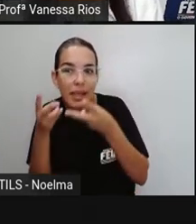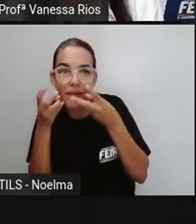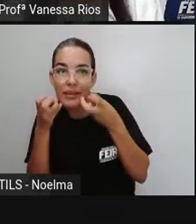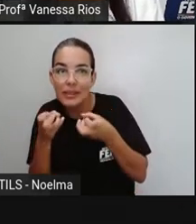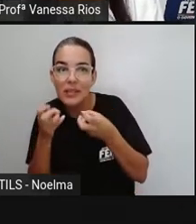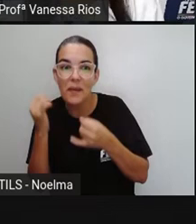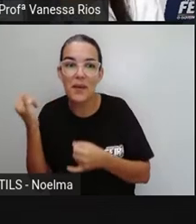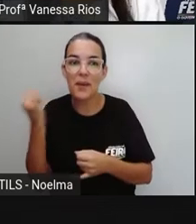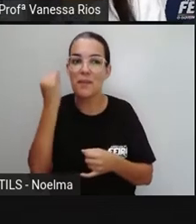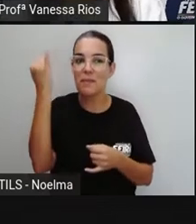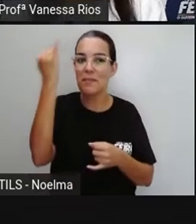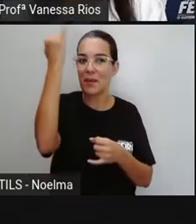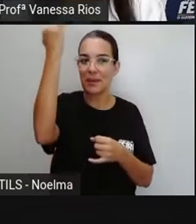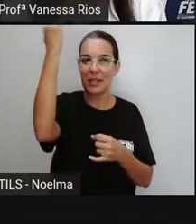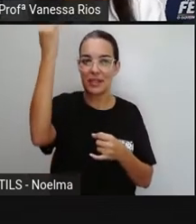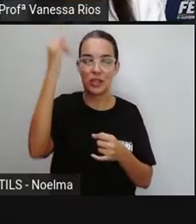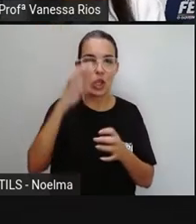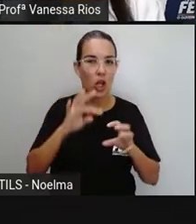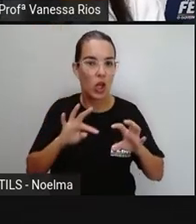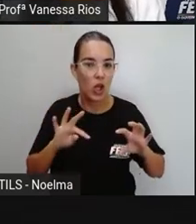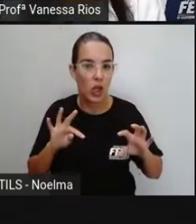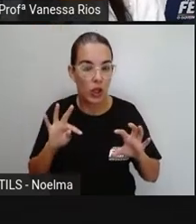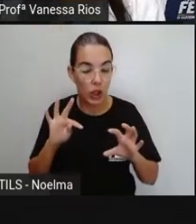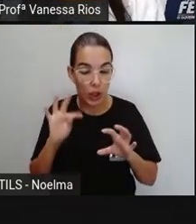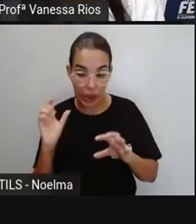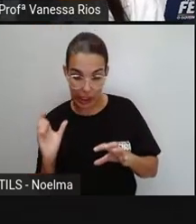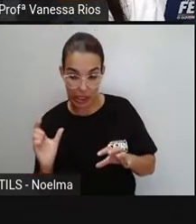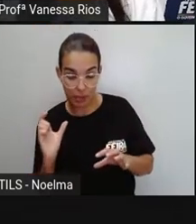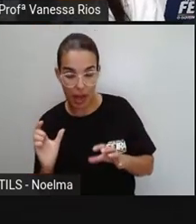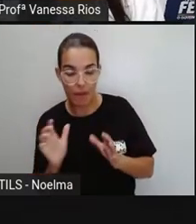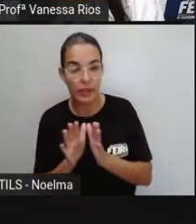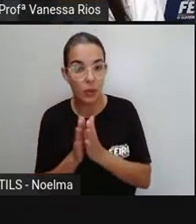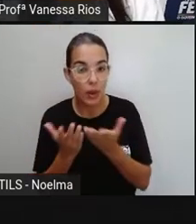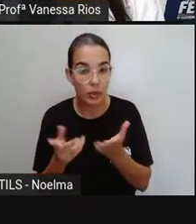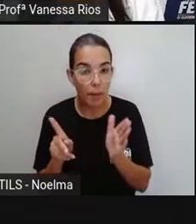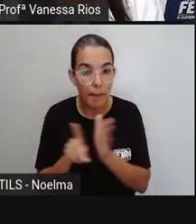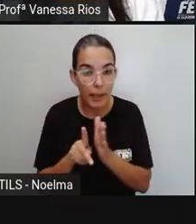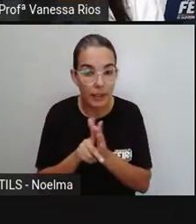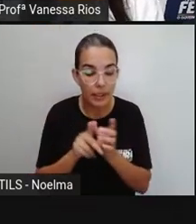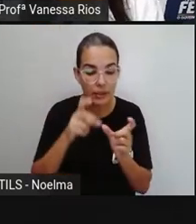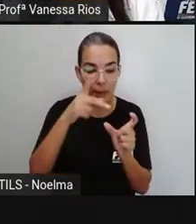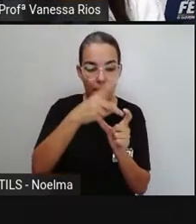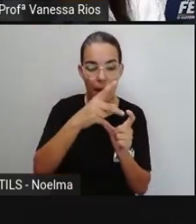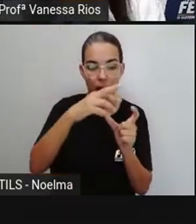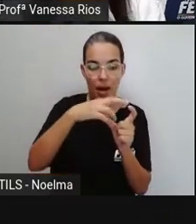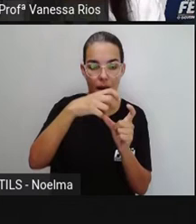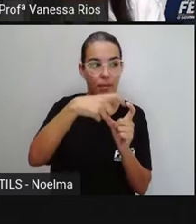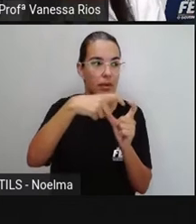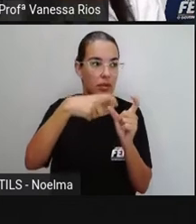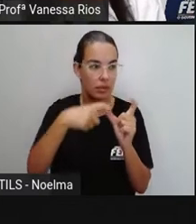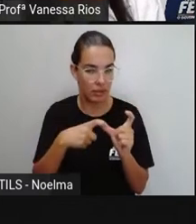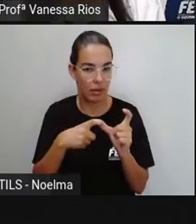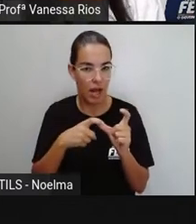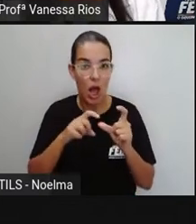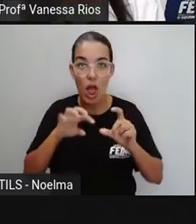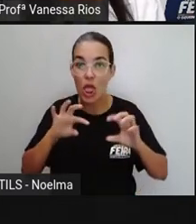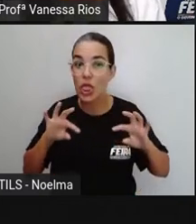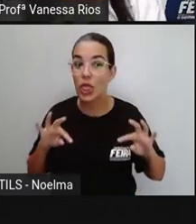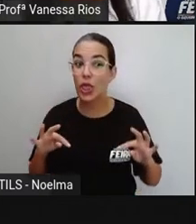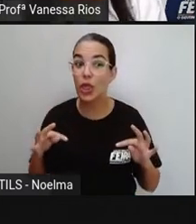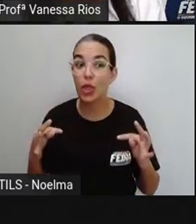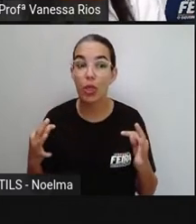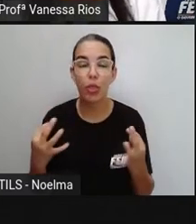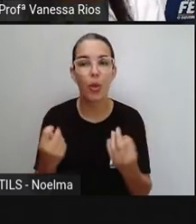relação à acentuação das palavras quando elas são proparoxítonas. Toda